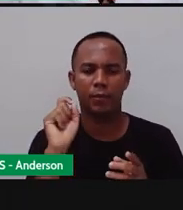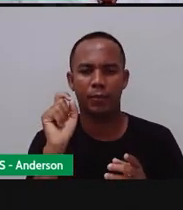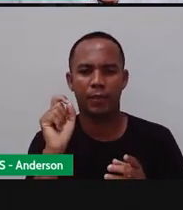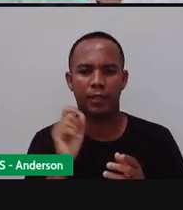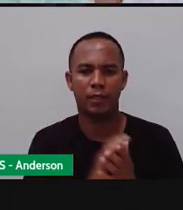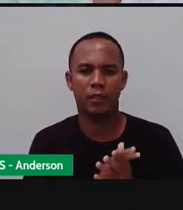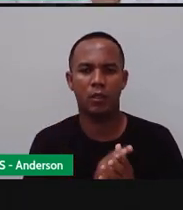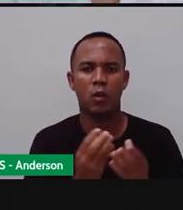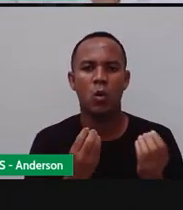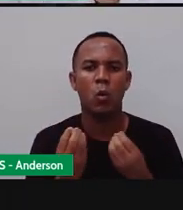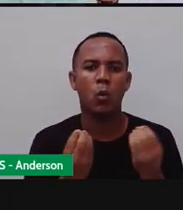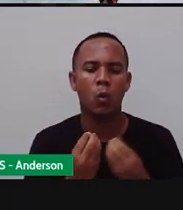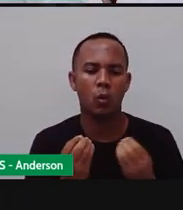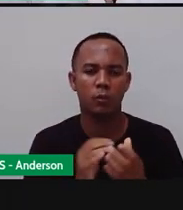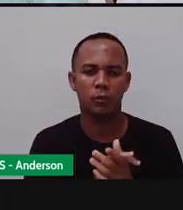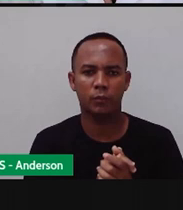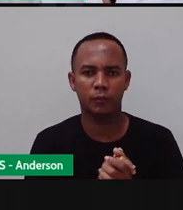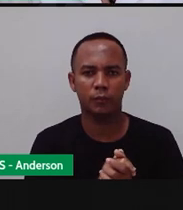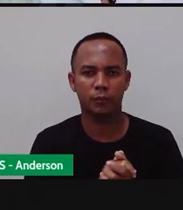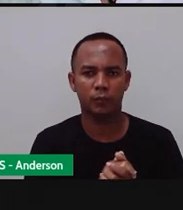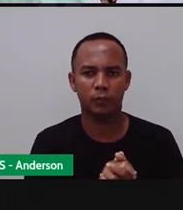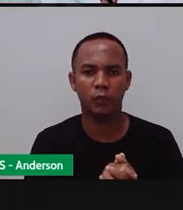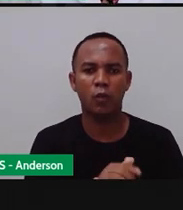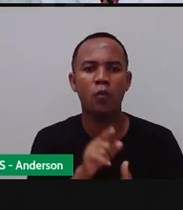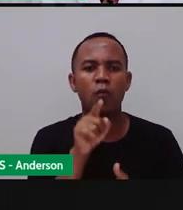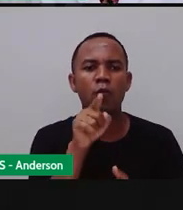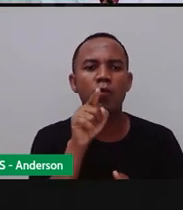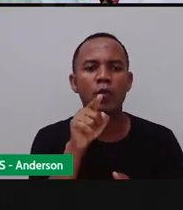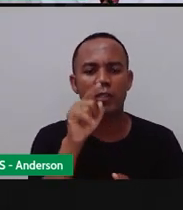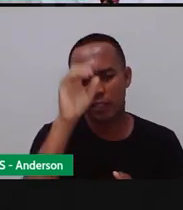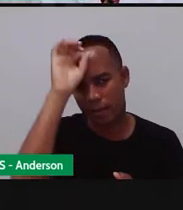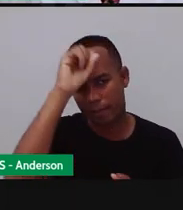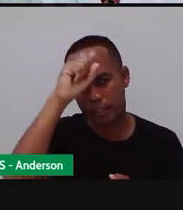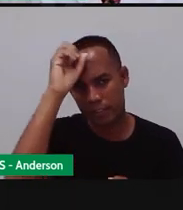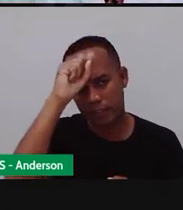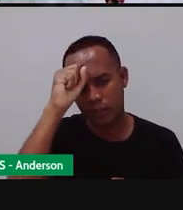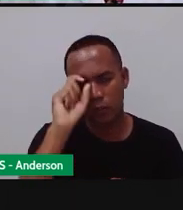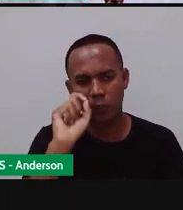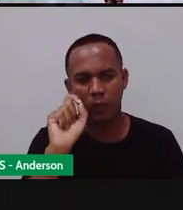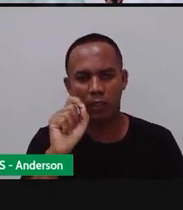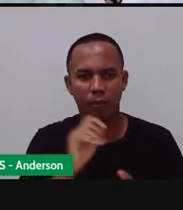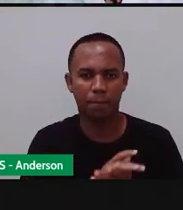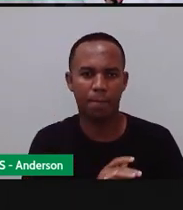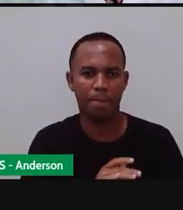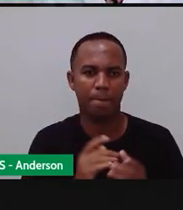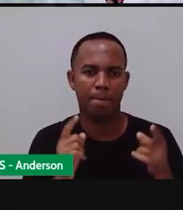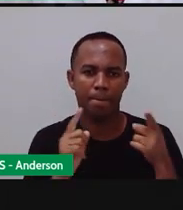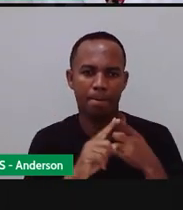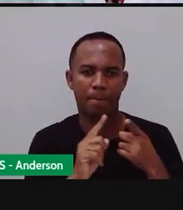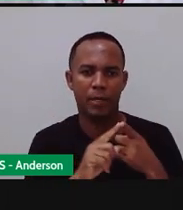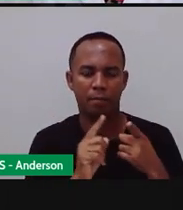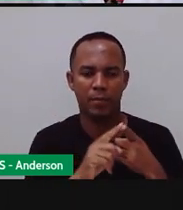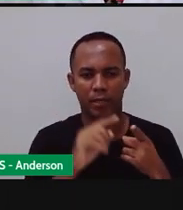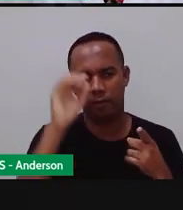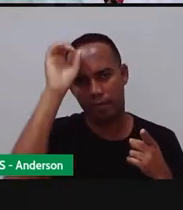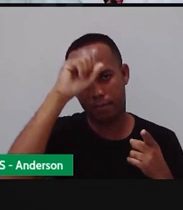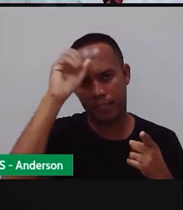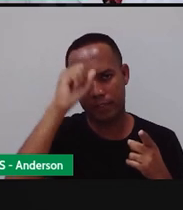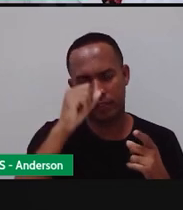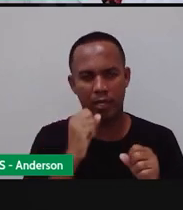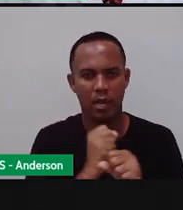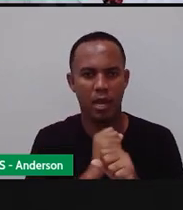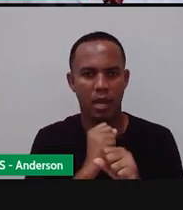questionário. O que foi que você aprendeu hoje, Anderson? Primeiro, aprendemos que um ano, né?